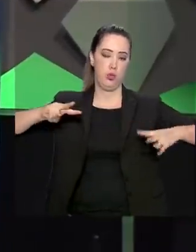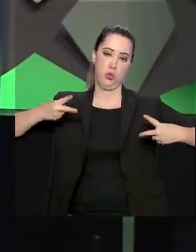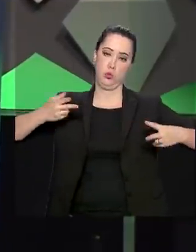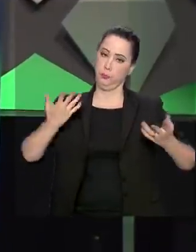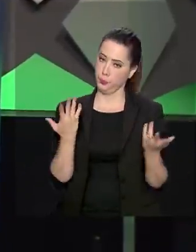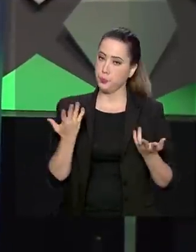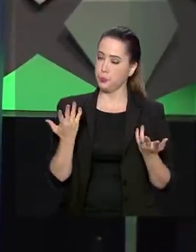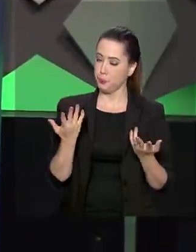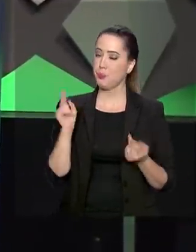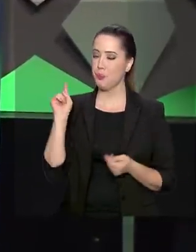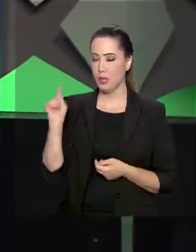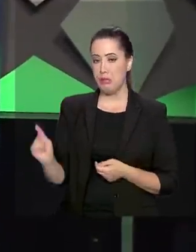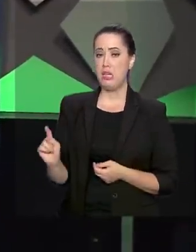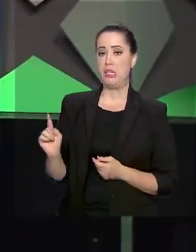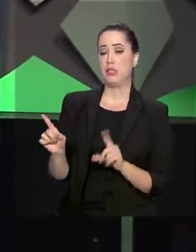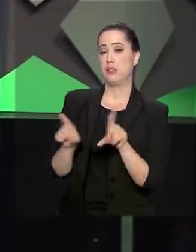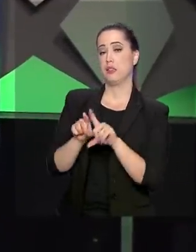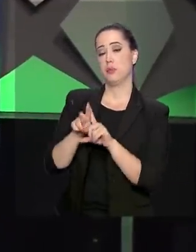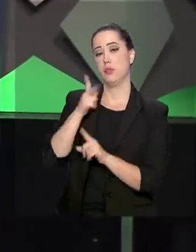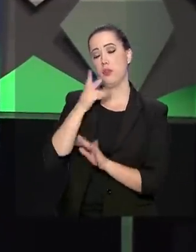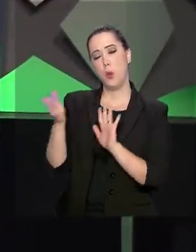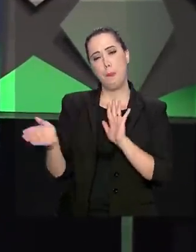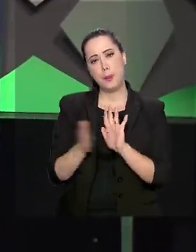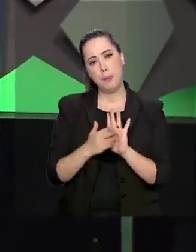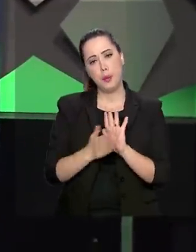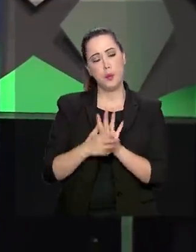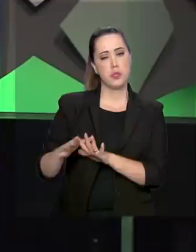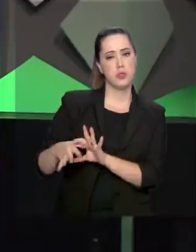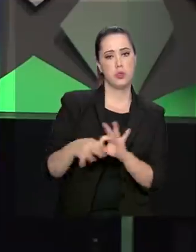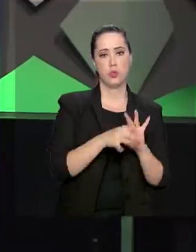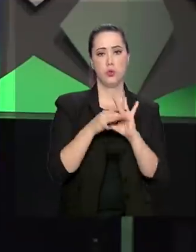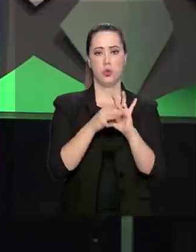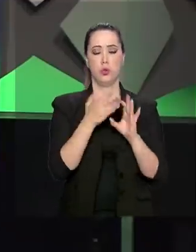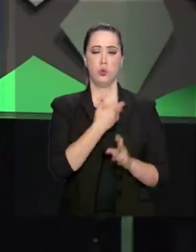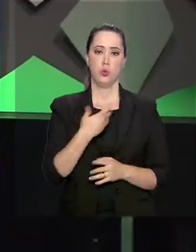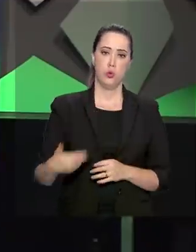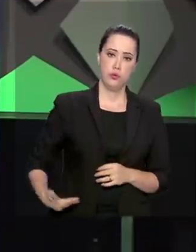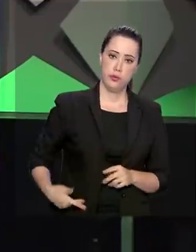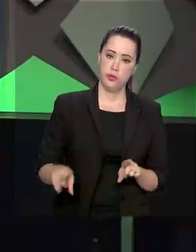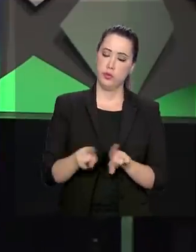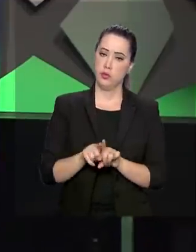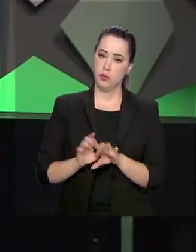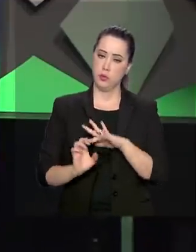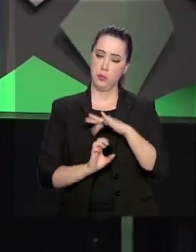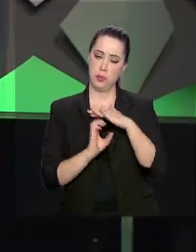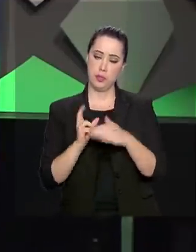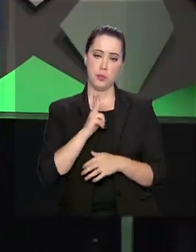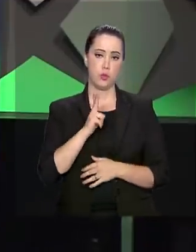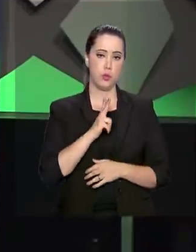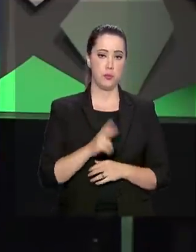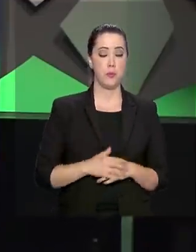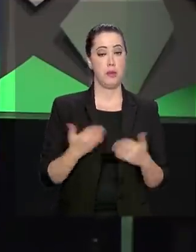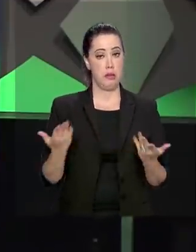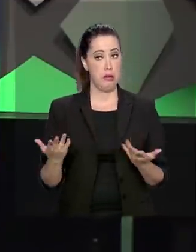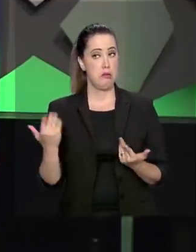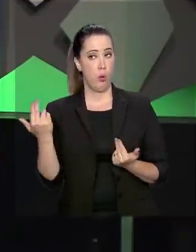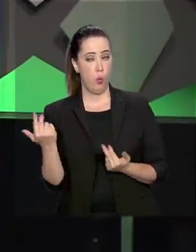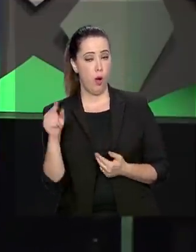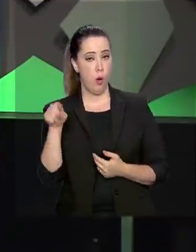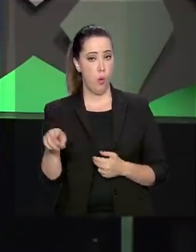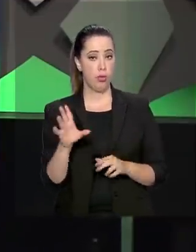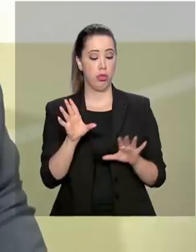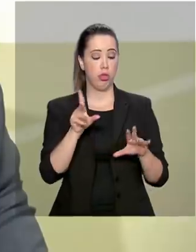Moro falou também sobre algumas propostas de parceria entre governo e iniciativa privada, como na área